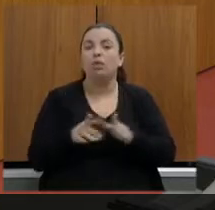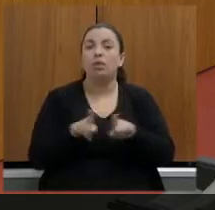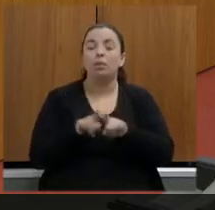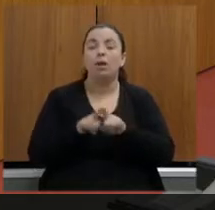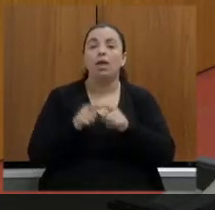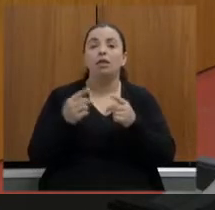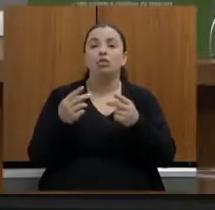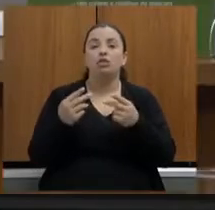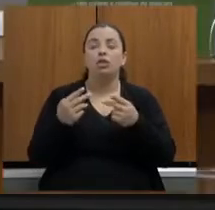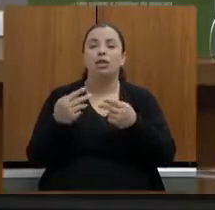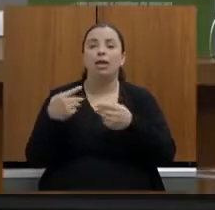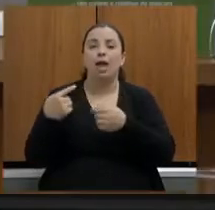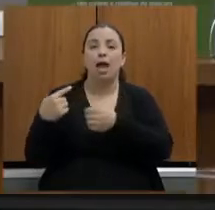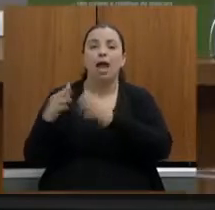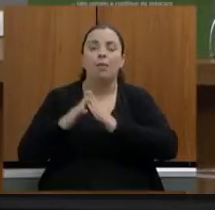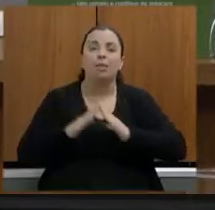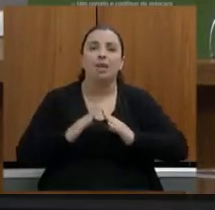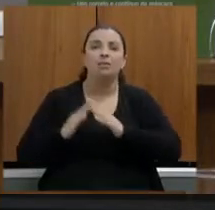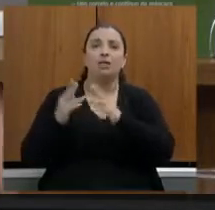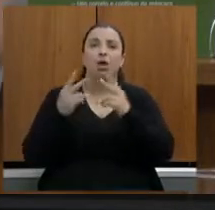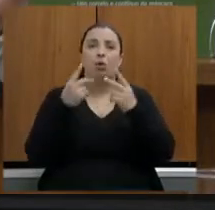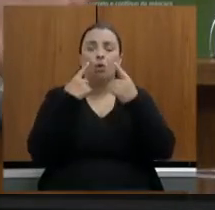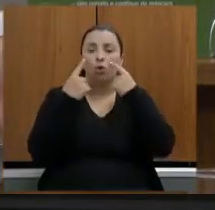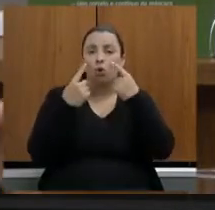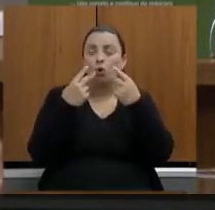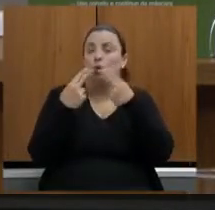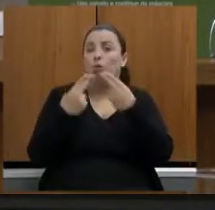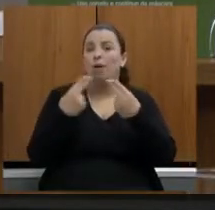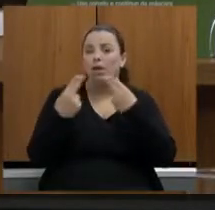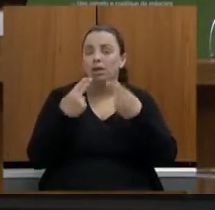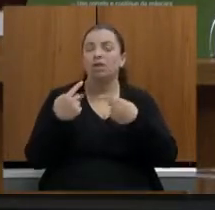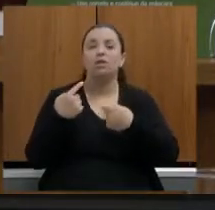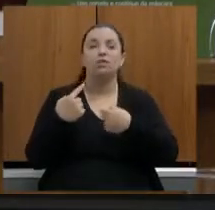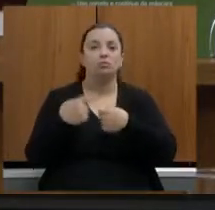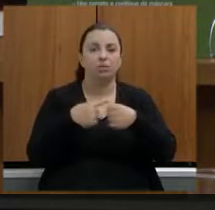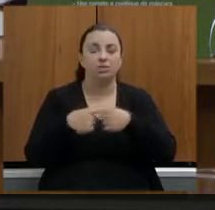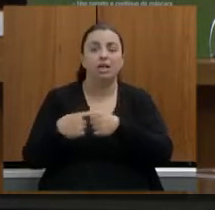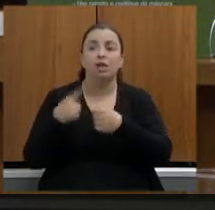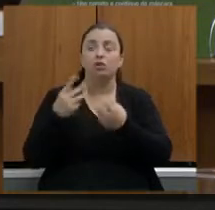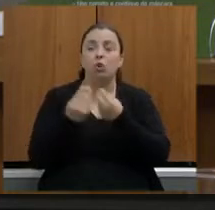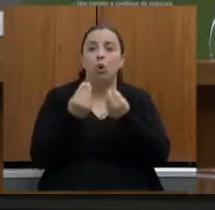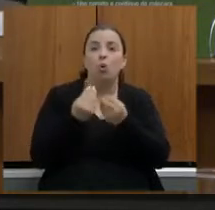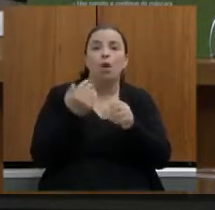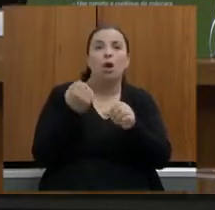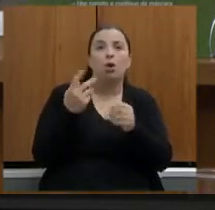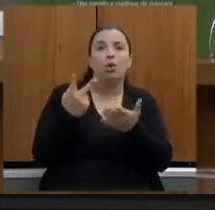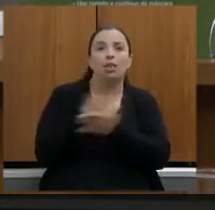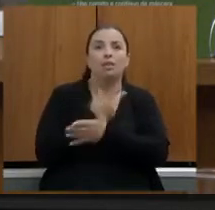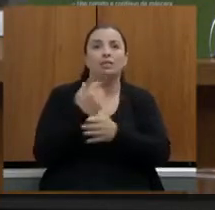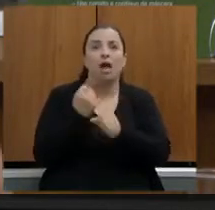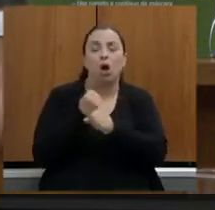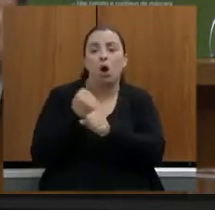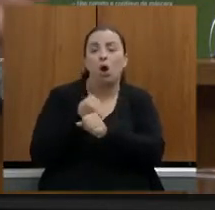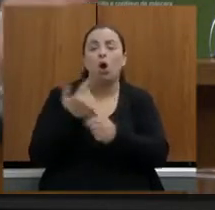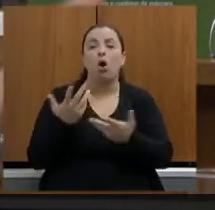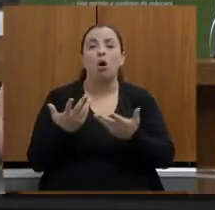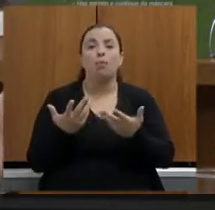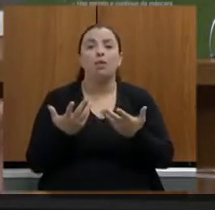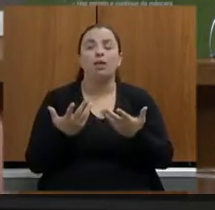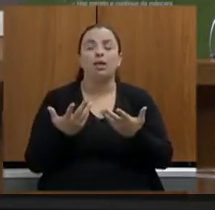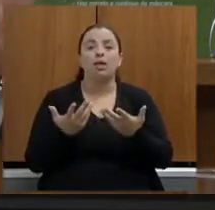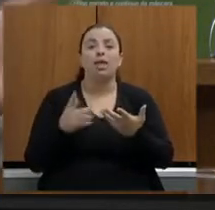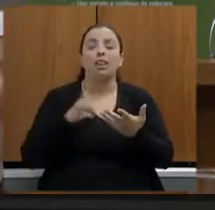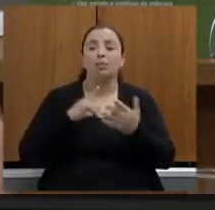acompanha a realização das obras a sua compatibilização com outros